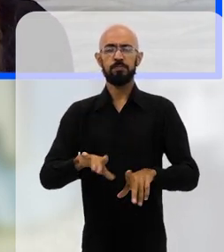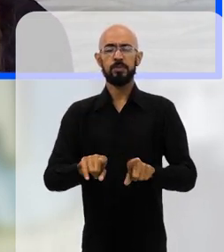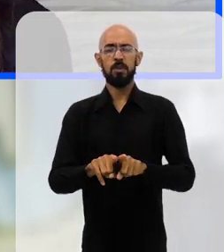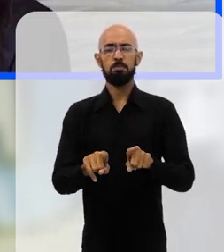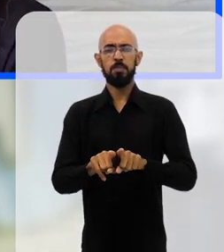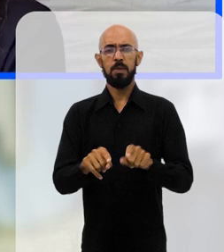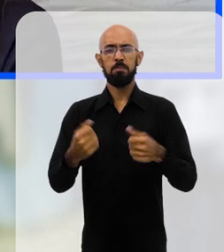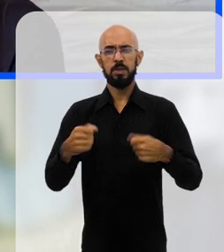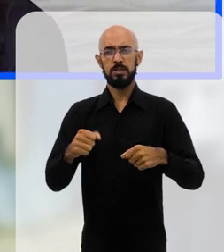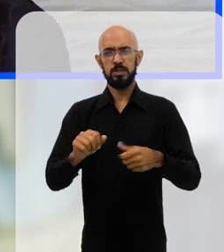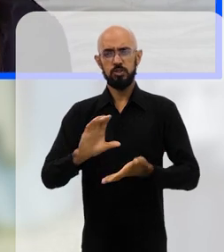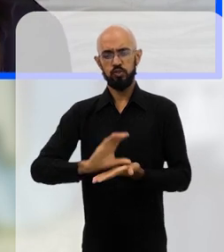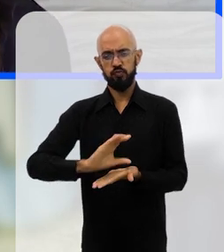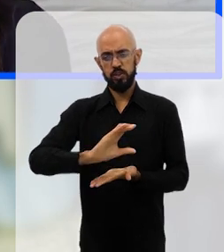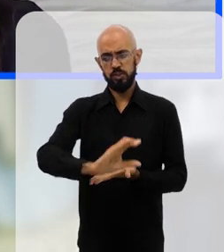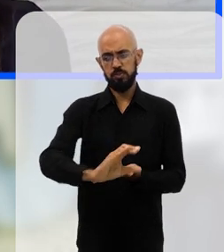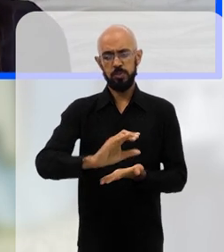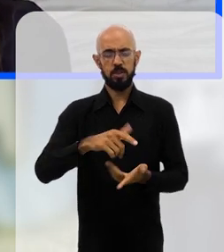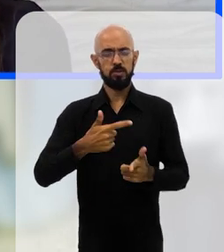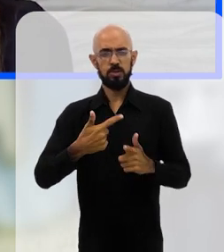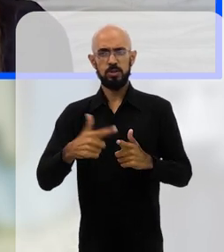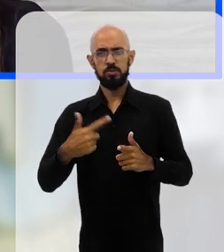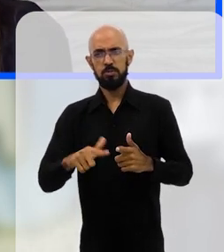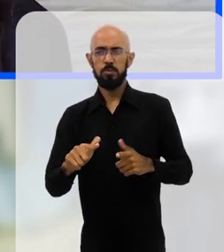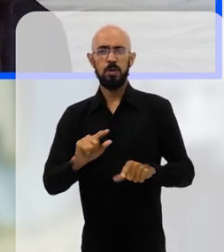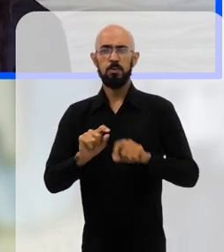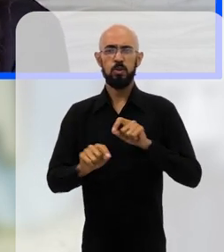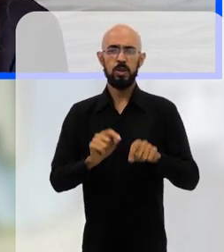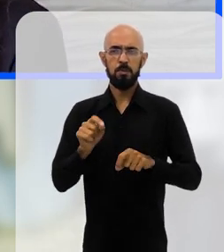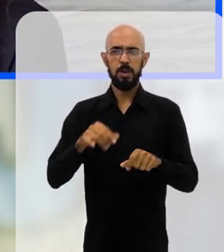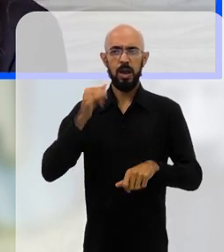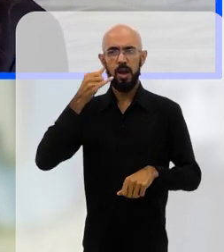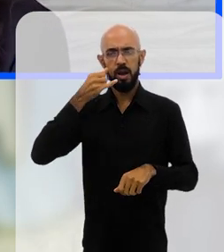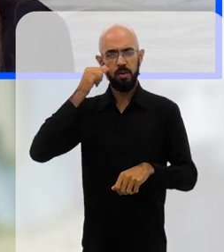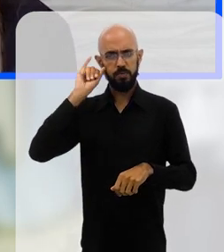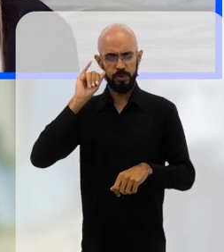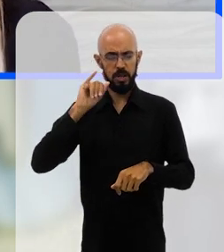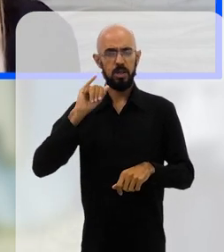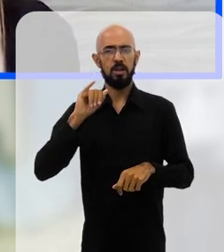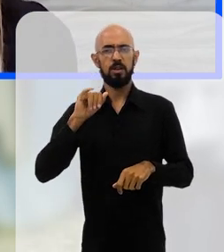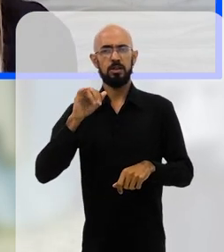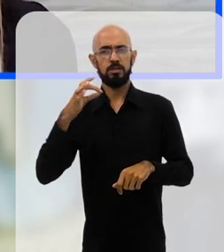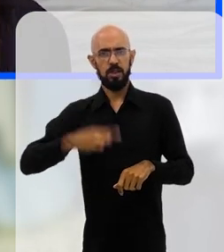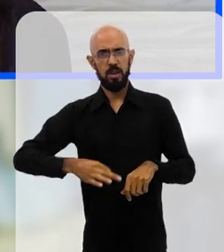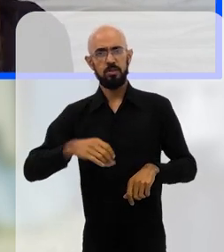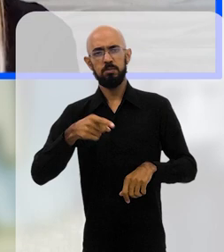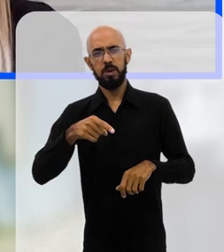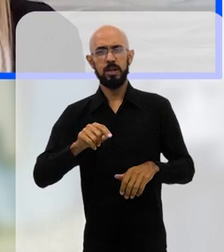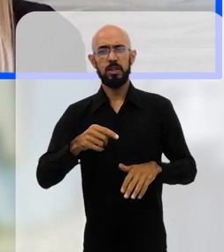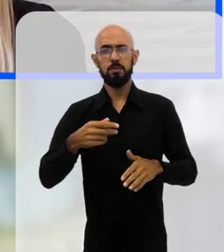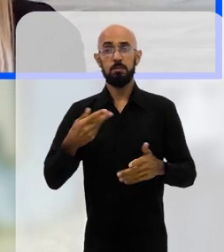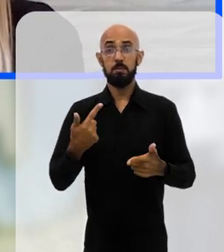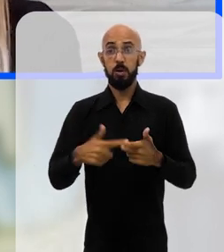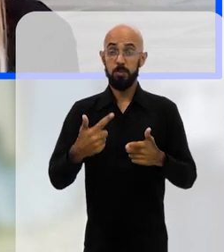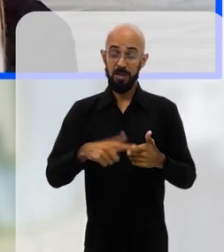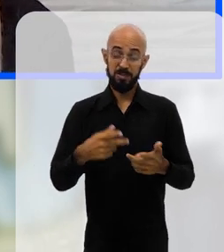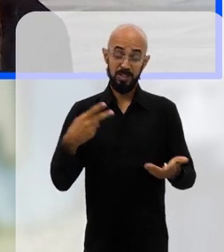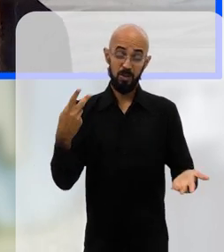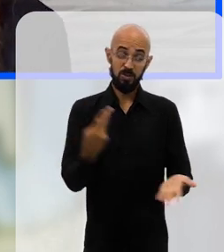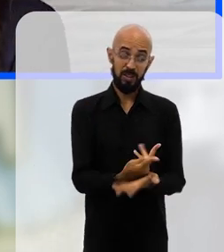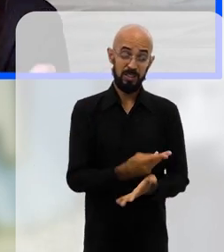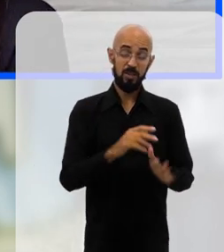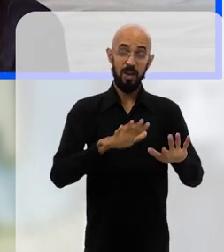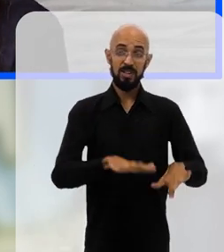momento e é preciso investimento nessa questão de prevenção também, né, para que tragédias como essa